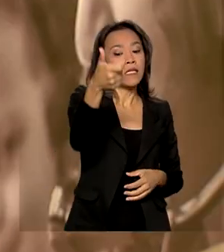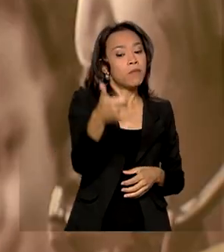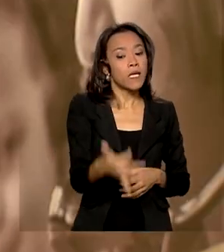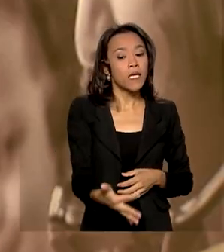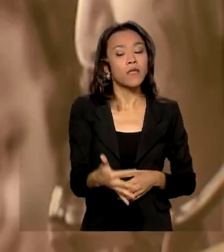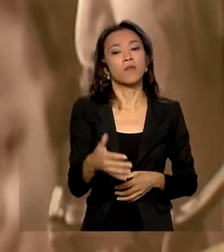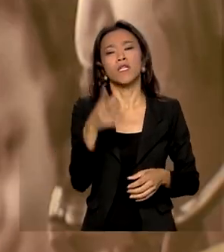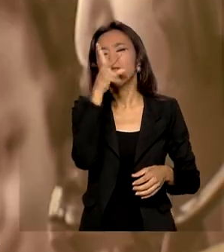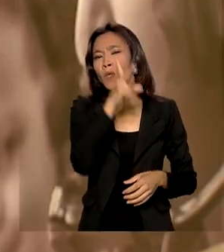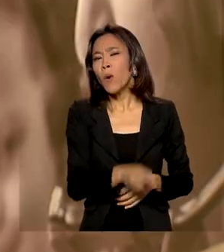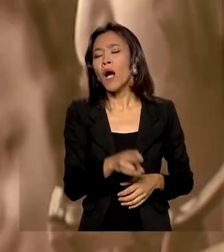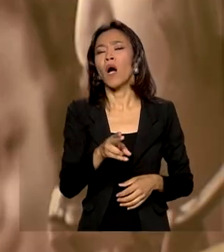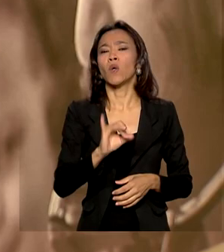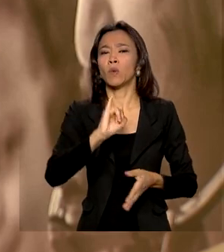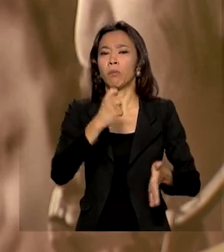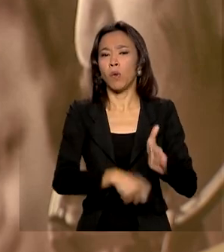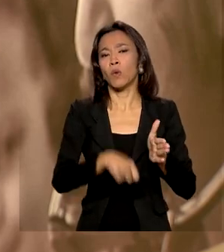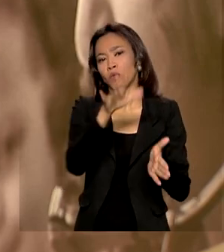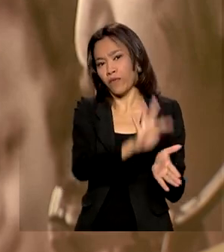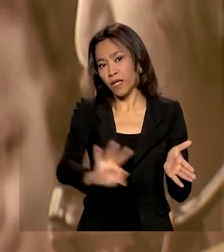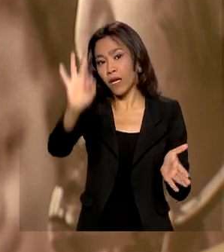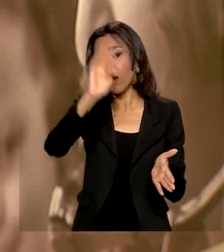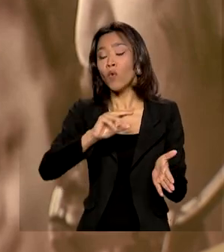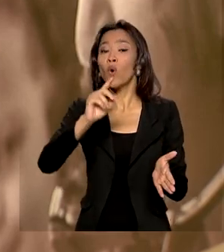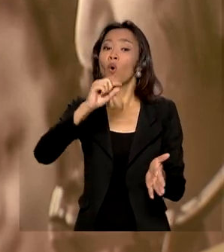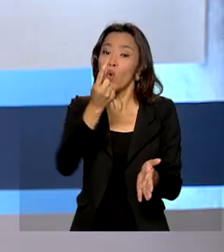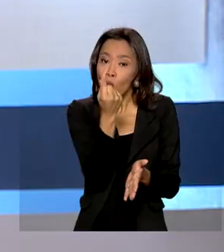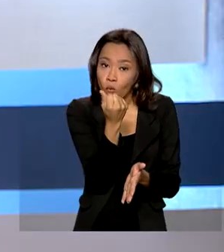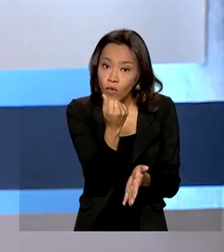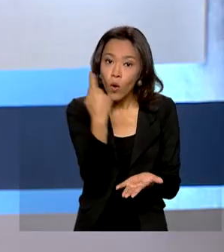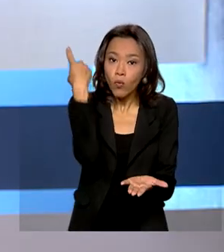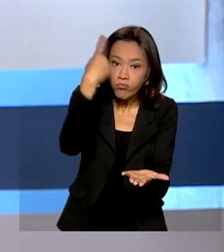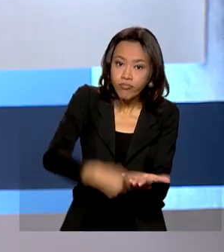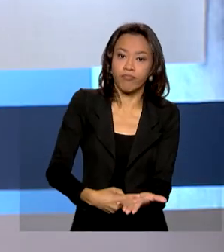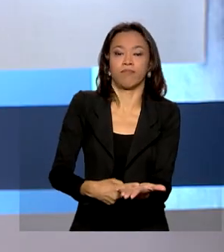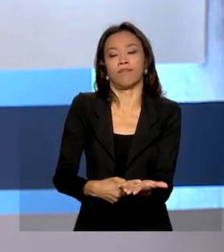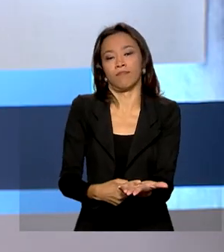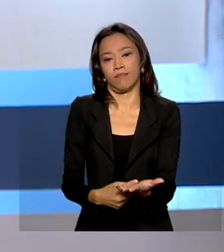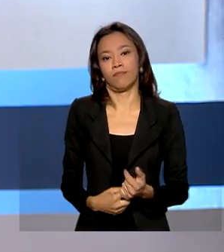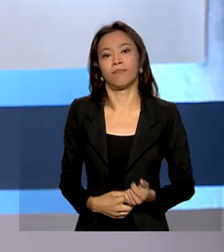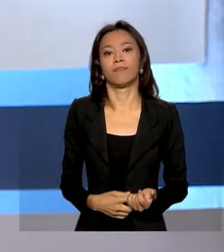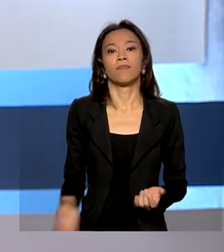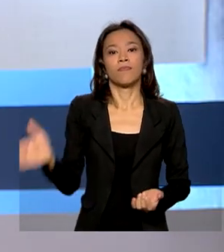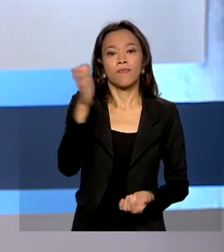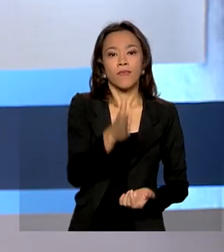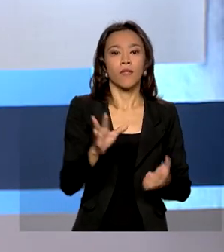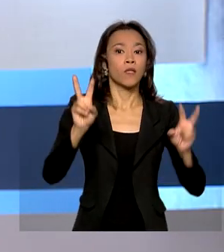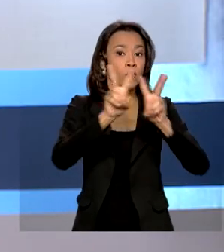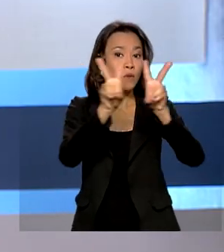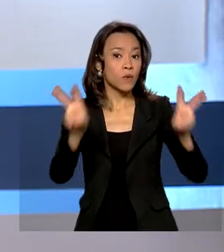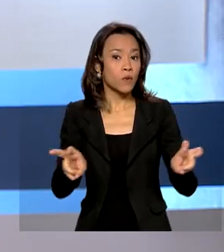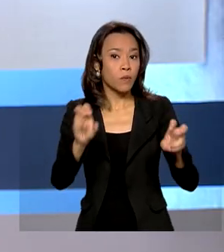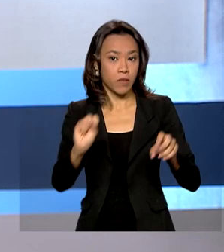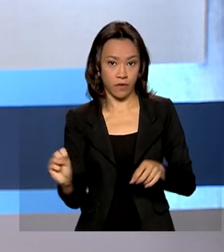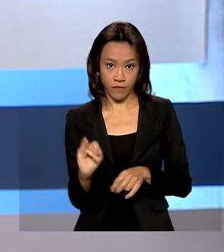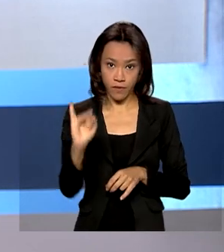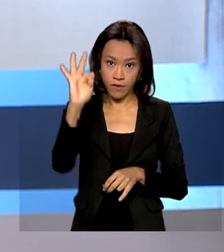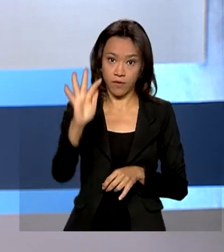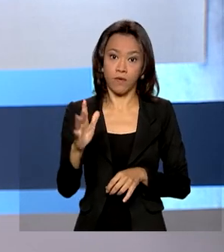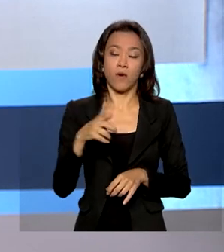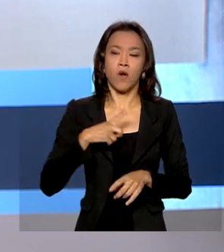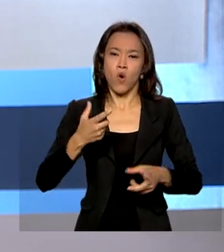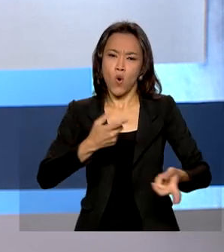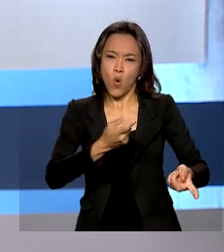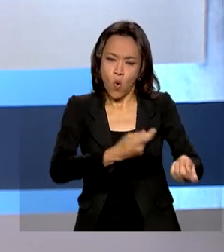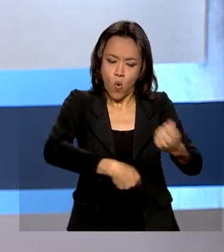assim como no tributo federal, um valor fixo por litro. Vamos falar agora sobre a inflação. A previsão do mercado